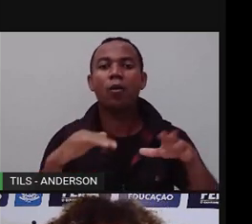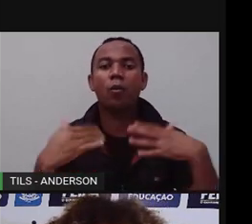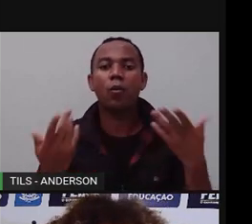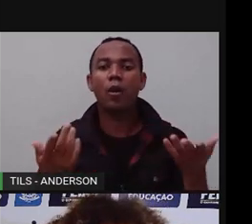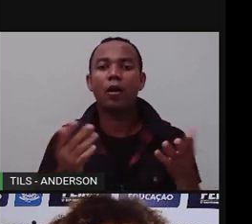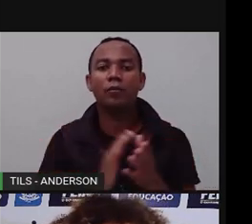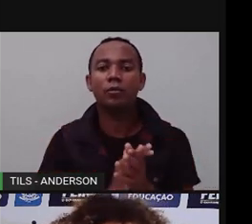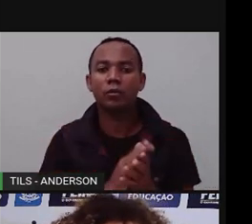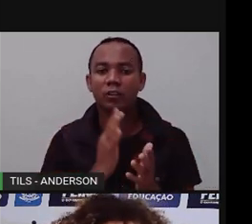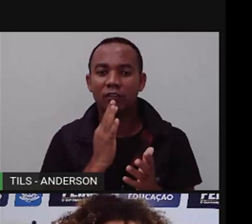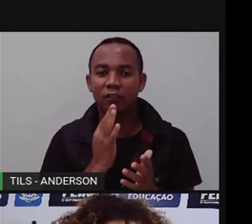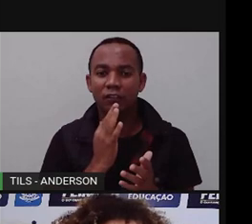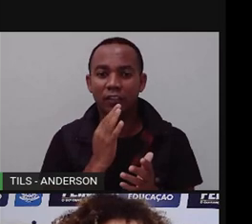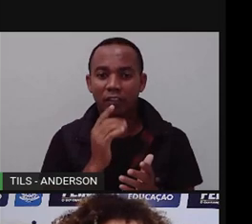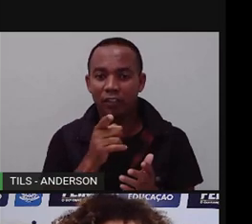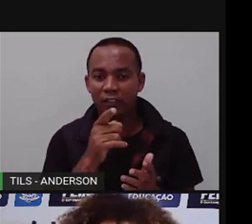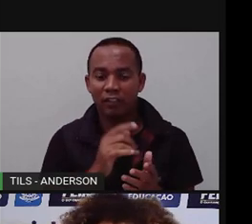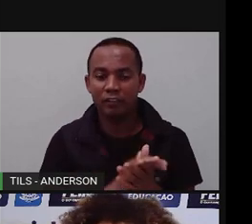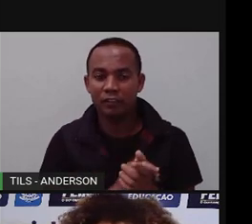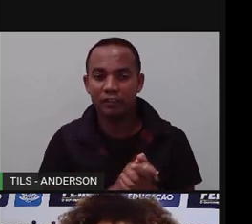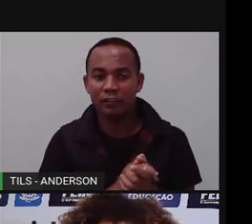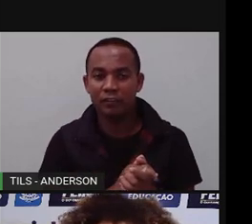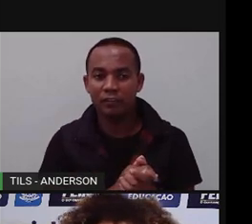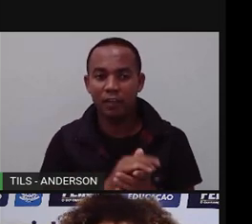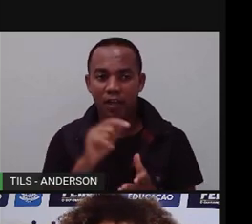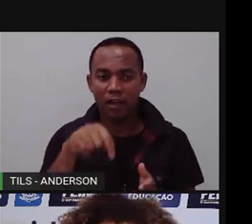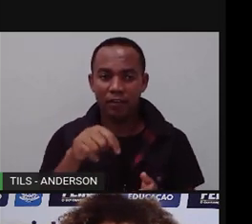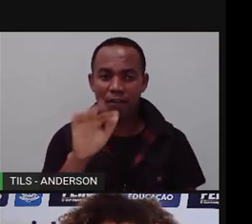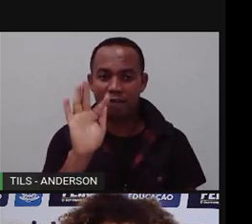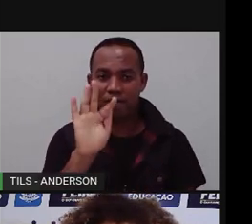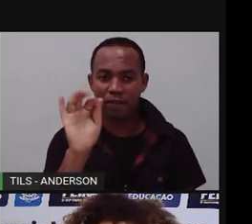Você sabe? O quilombo que temos em feira?